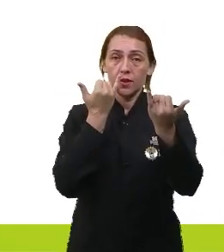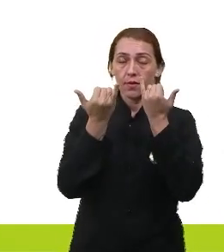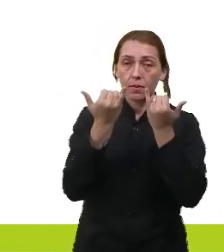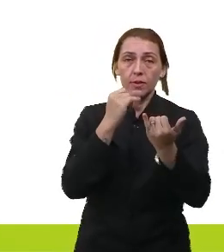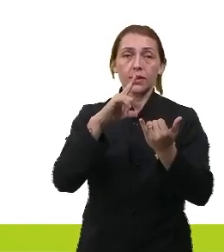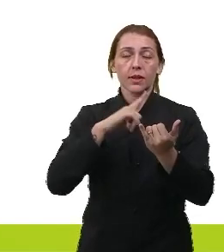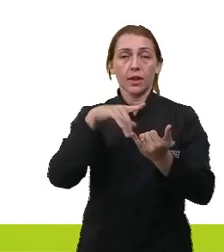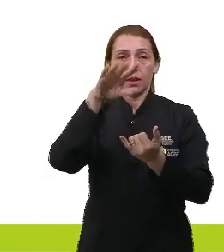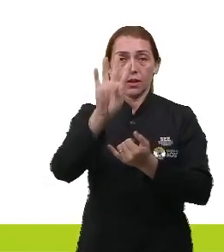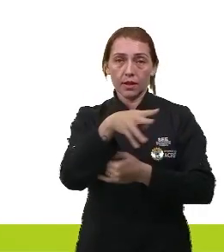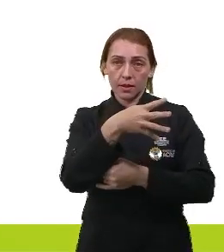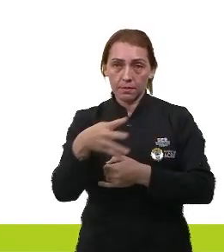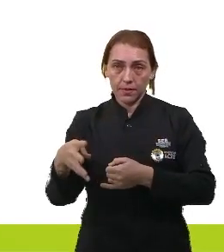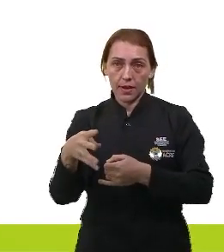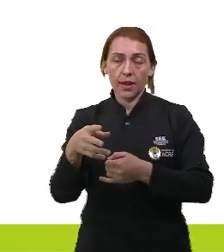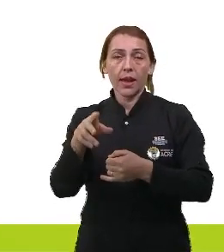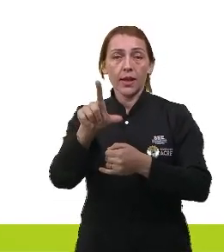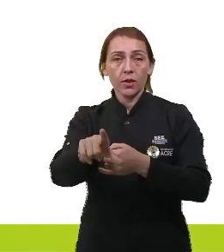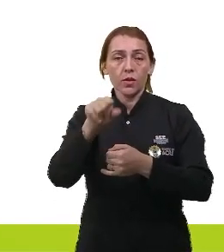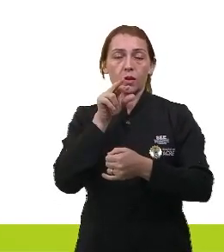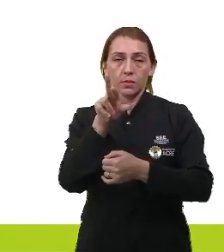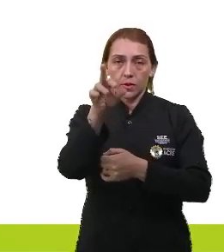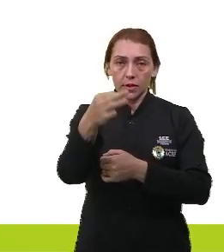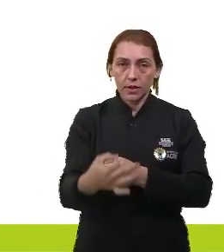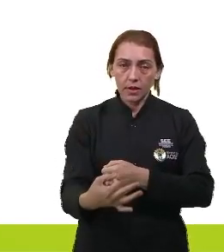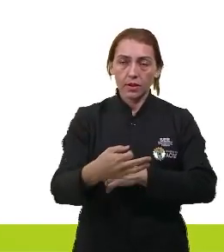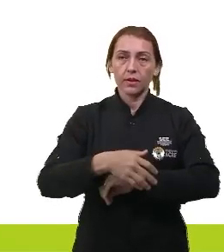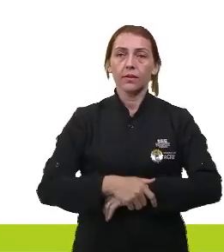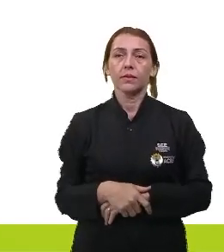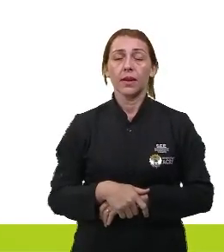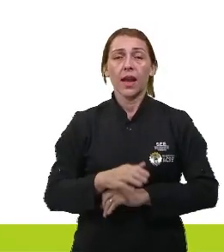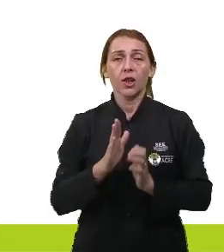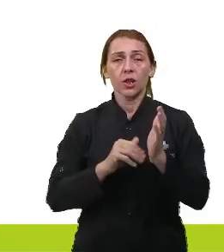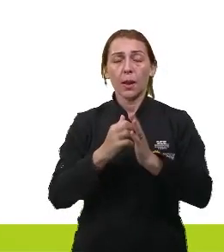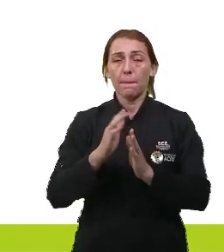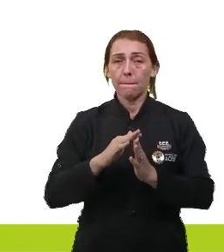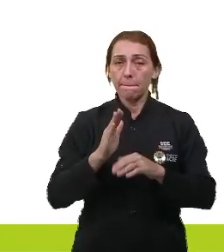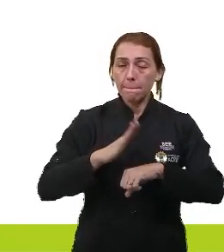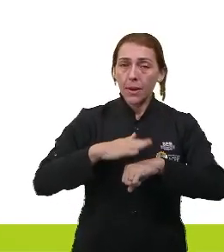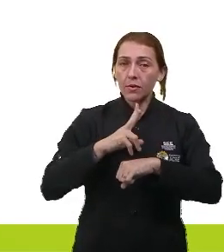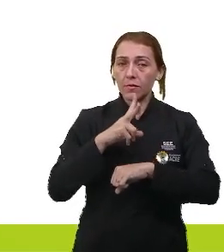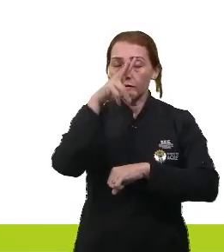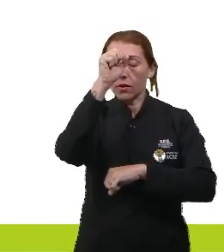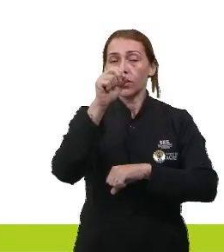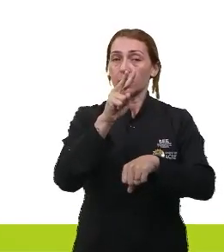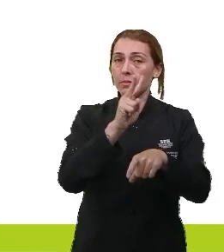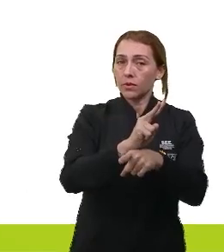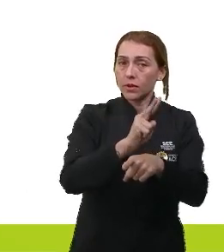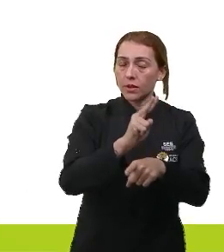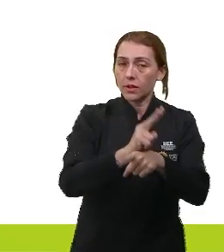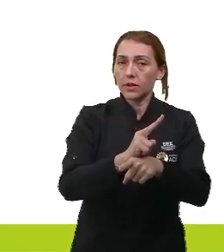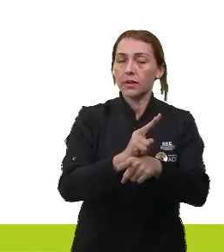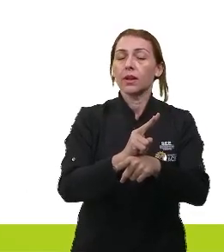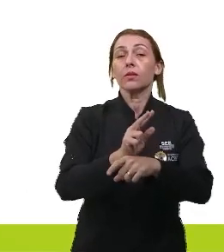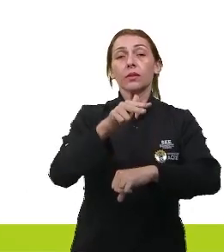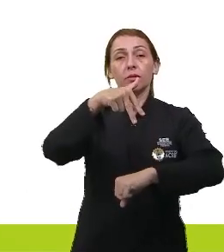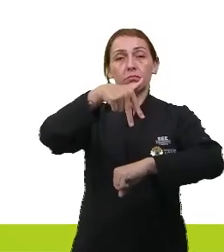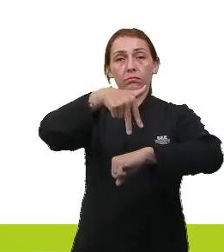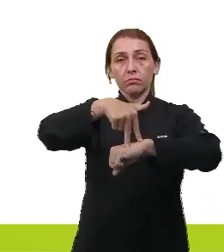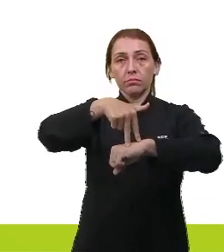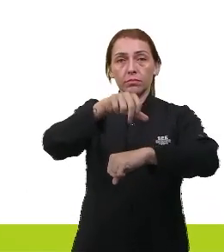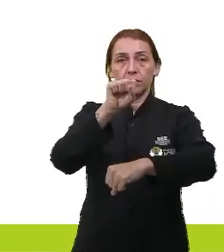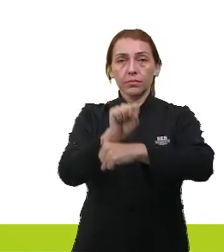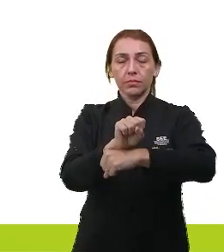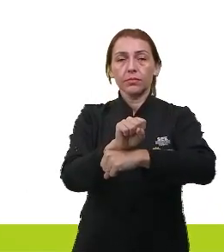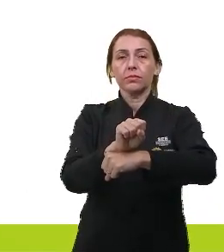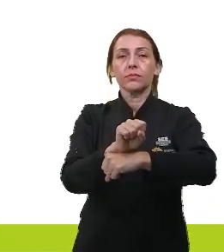contidas na questão, assinale a alternativa que apresenta a tinta mais eficaz na proteção de uma estátua de cobre.